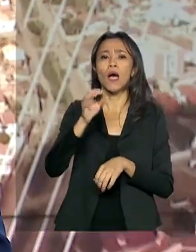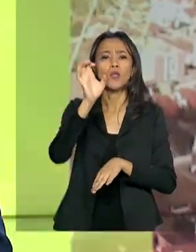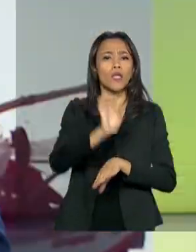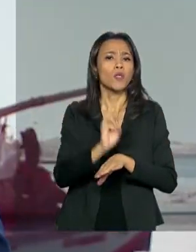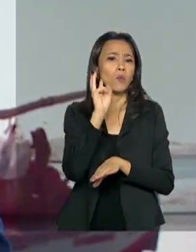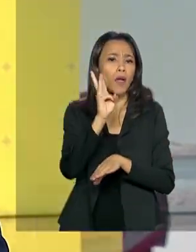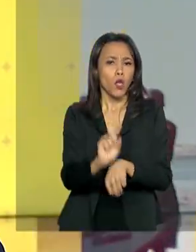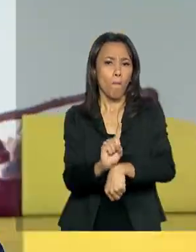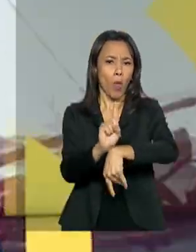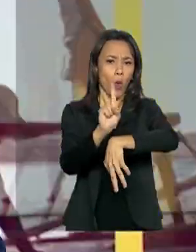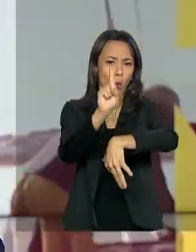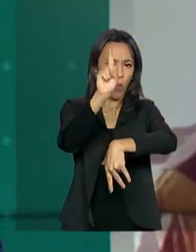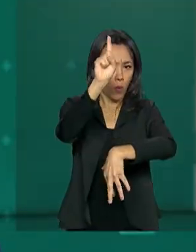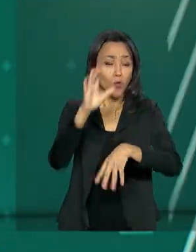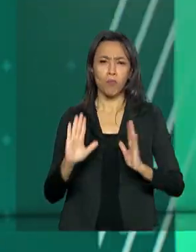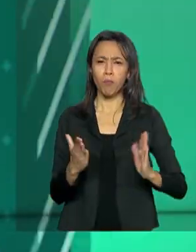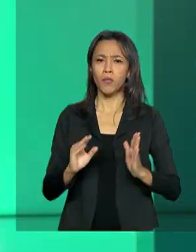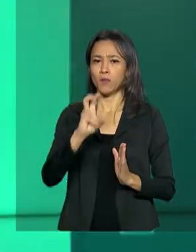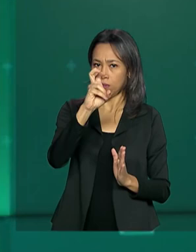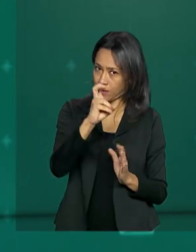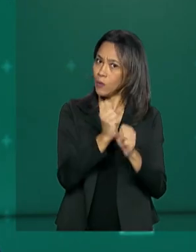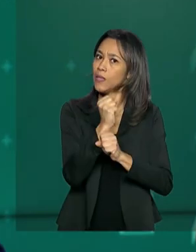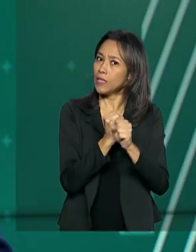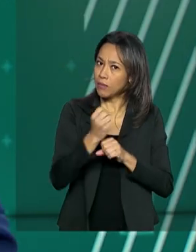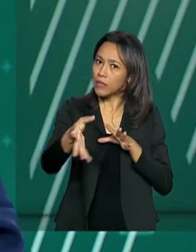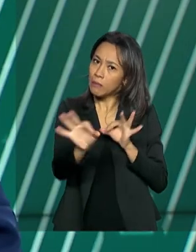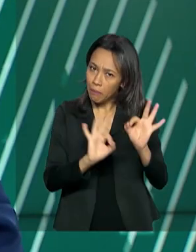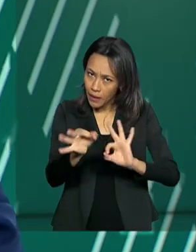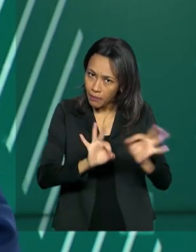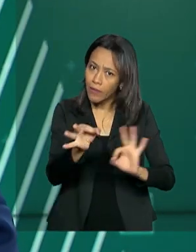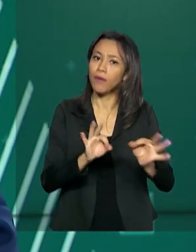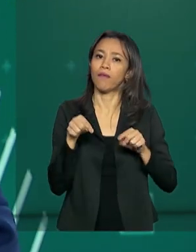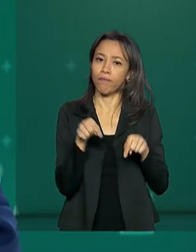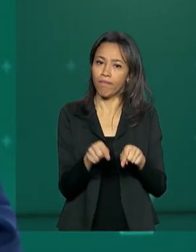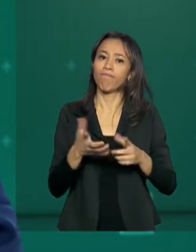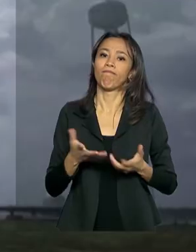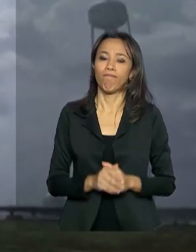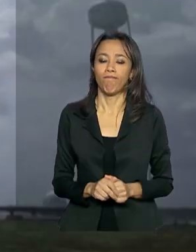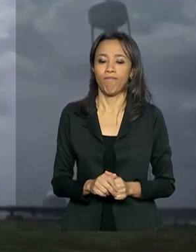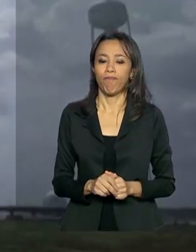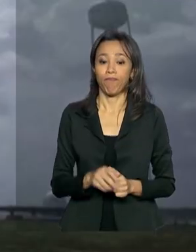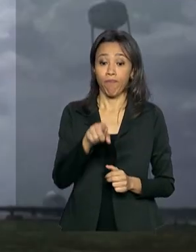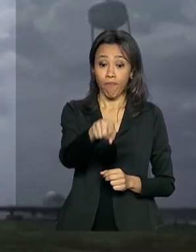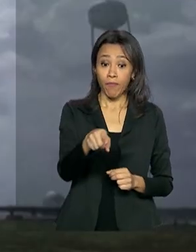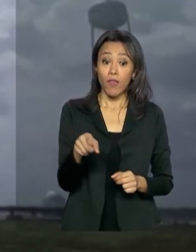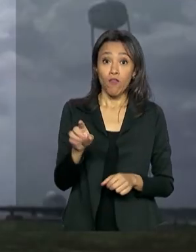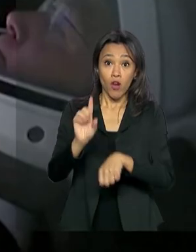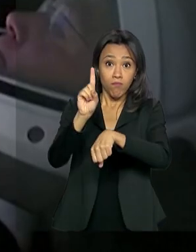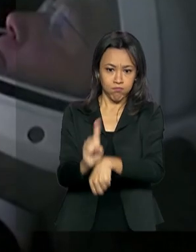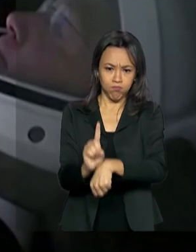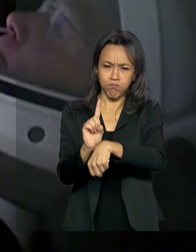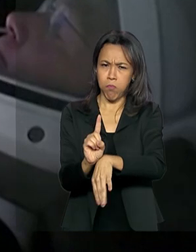As regras incluem licença de cinco anos para preparar e conduzir as operações. Foi uma decolagem